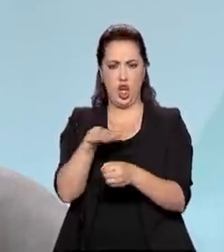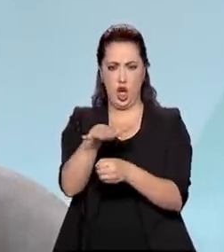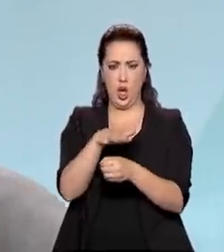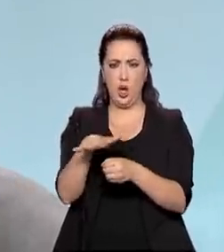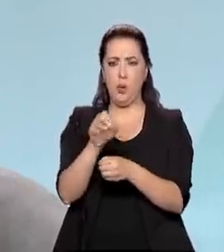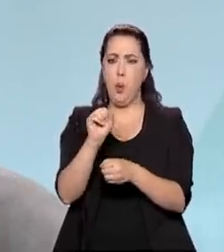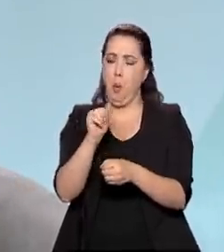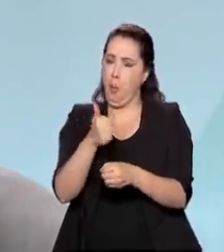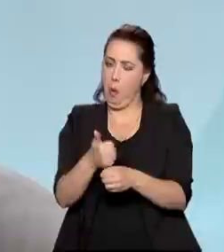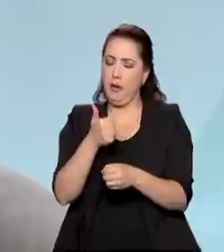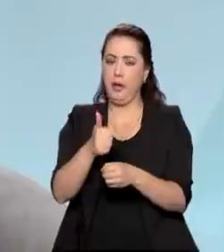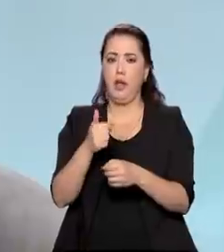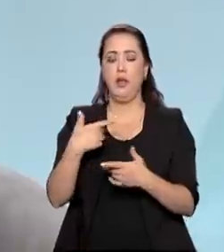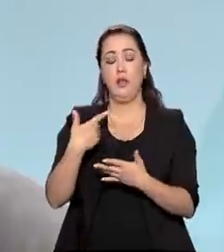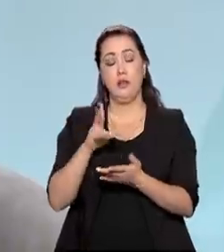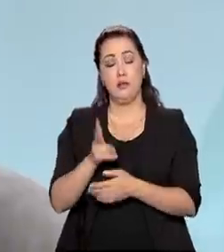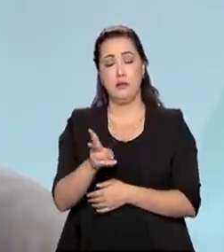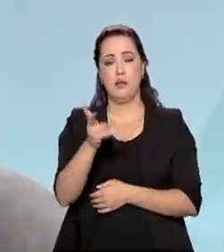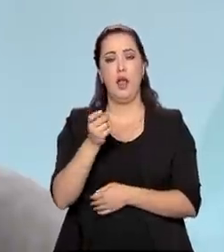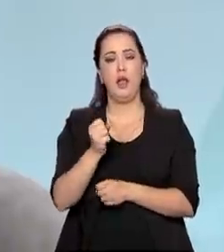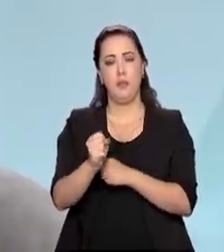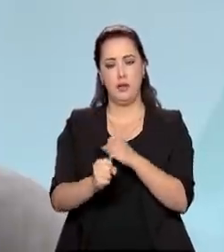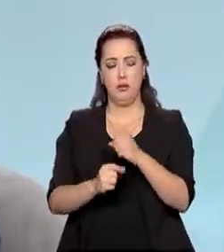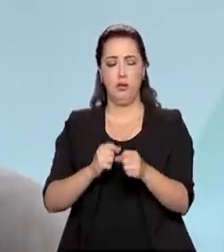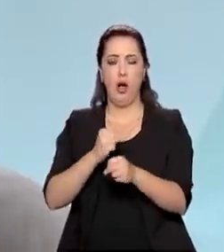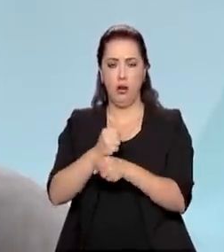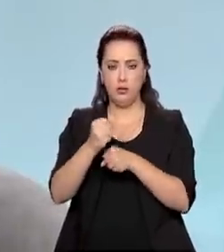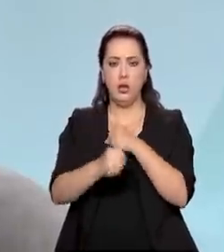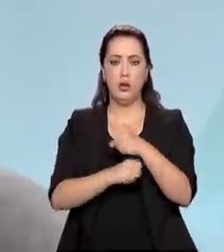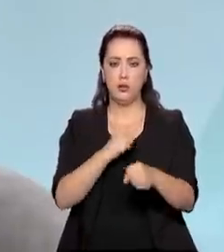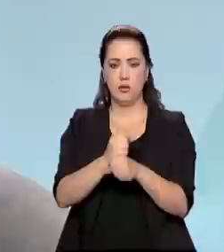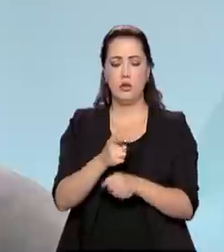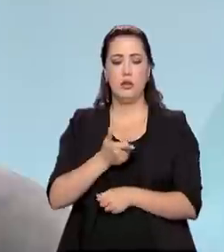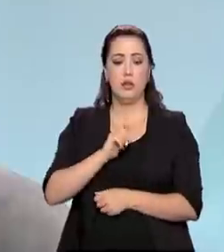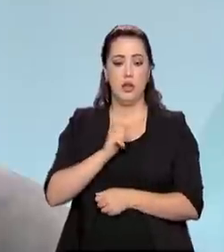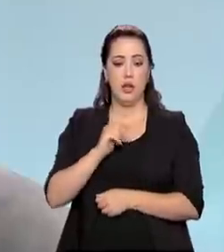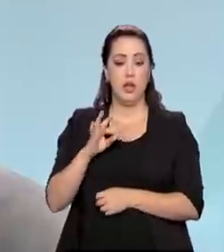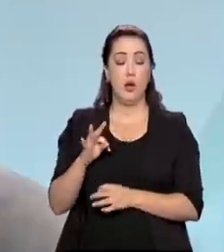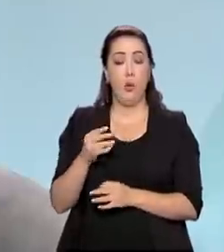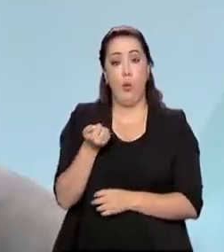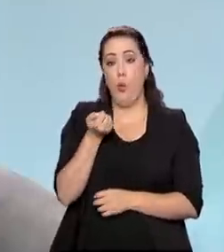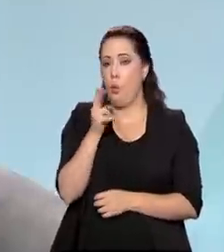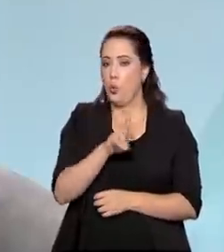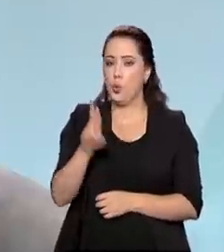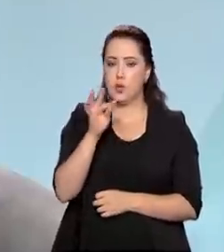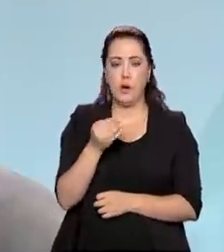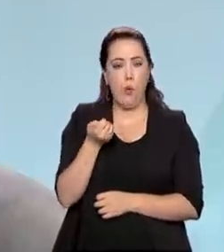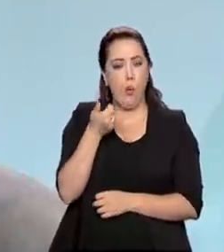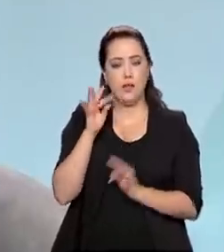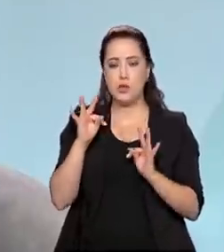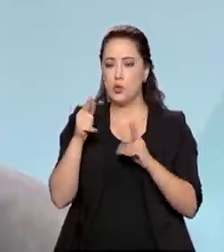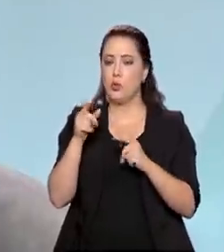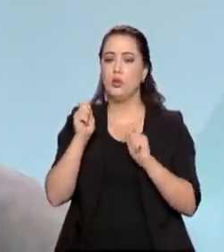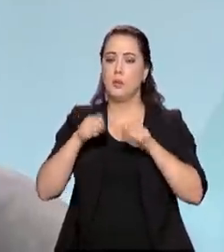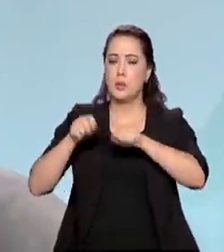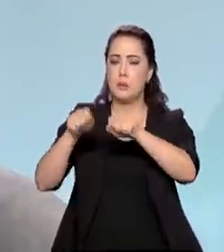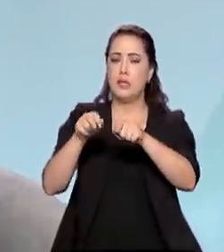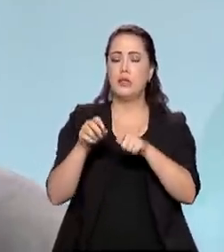de cheio do Xingu, que ocorre todos os anos, ela consegue gerar quase que a totalidade da capacidade